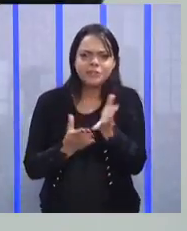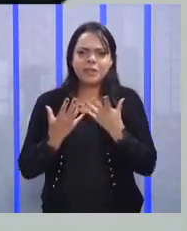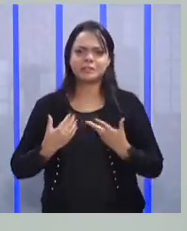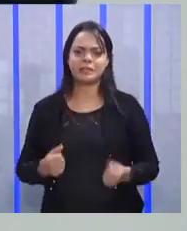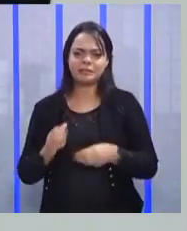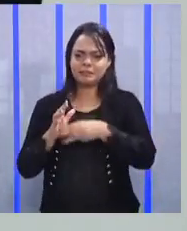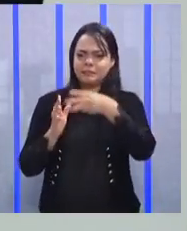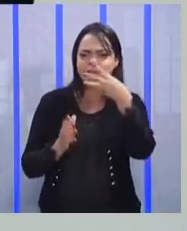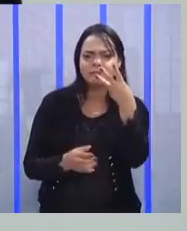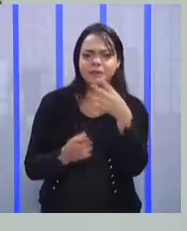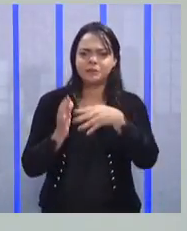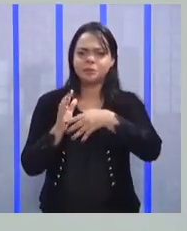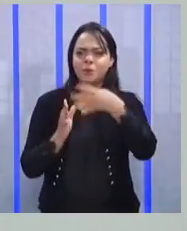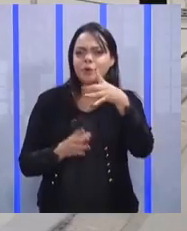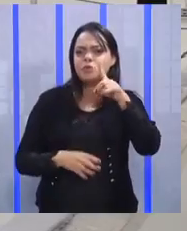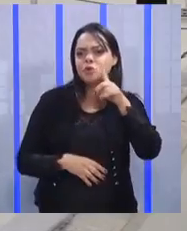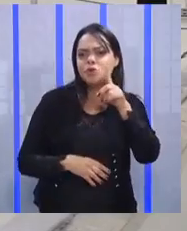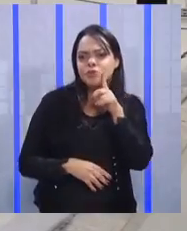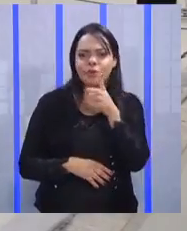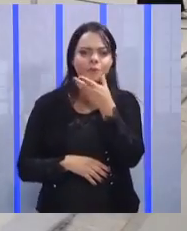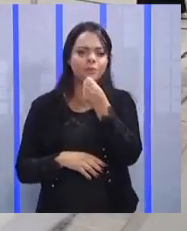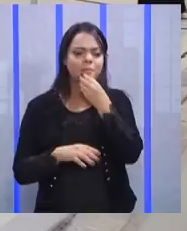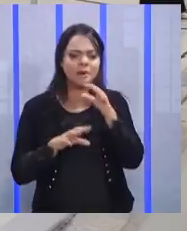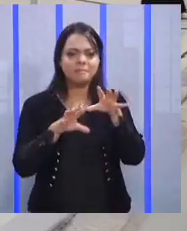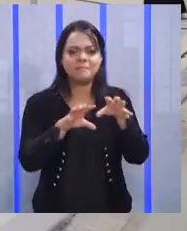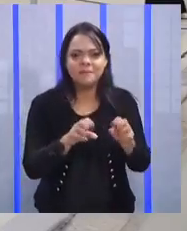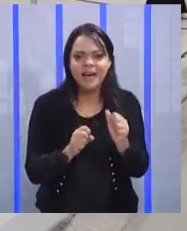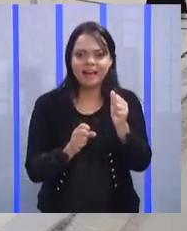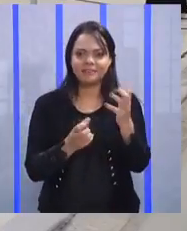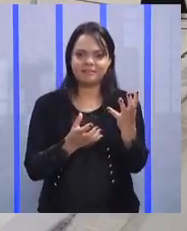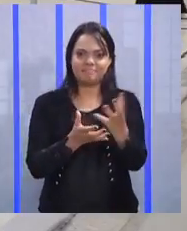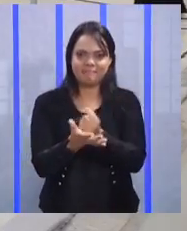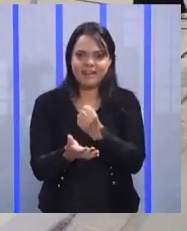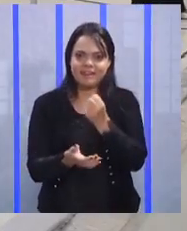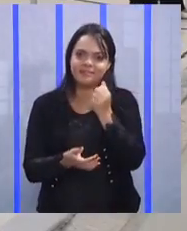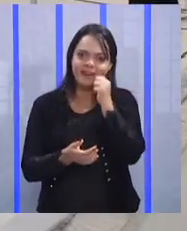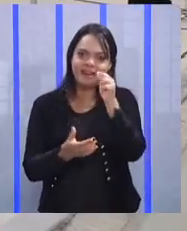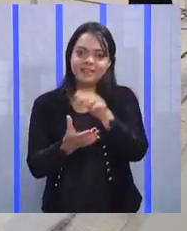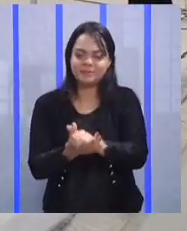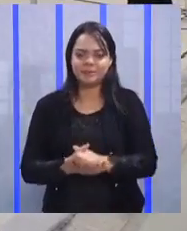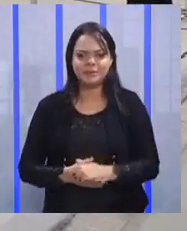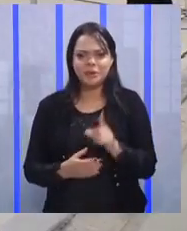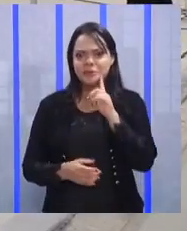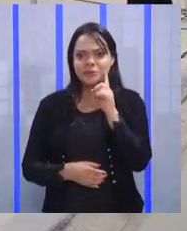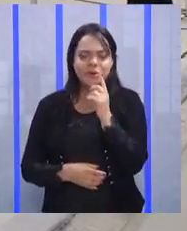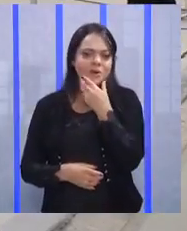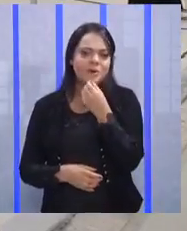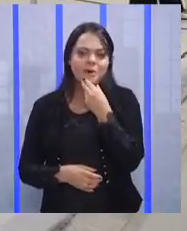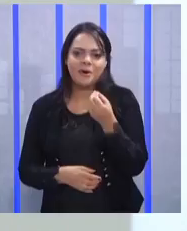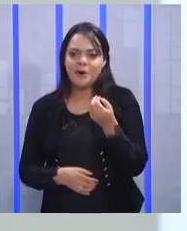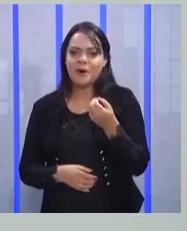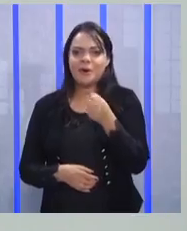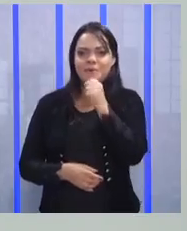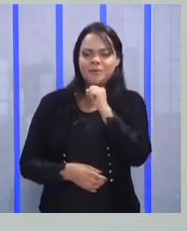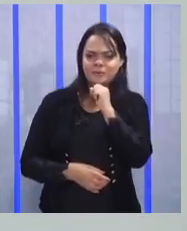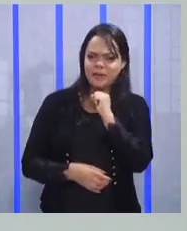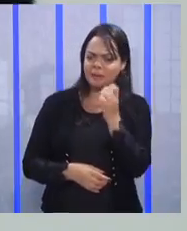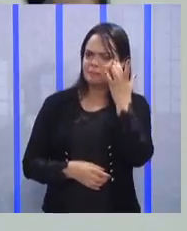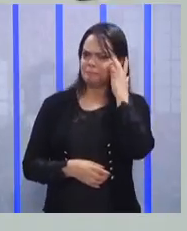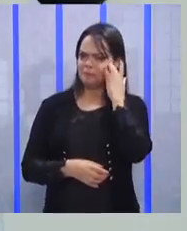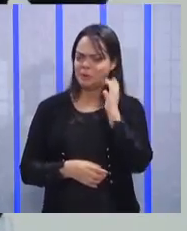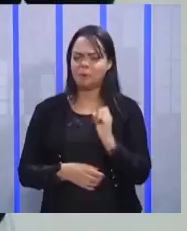quatro vezes ao dia, ele estava indo atrás da véia. Tá, é, fez bem esse remédio, hein?